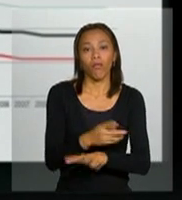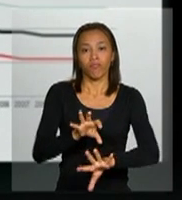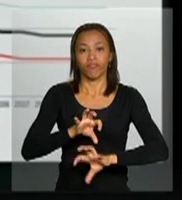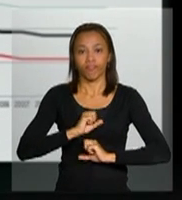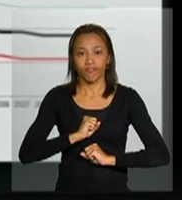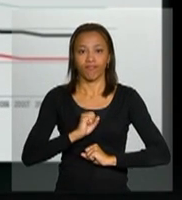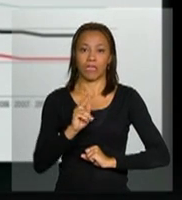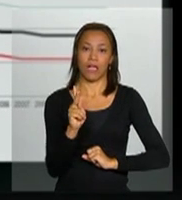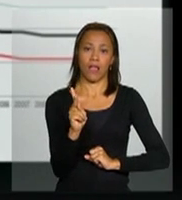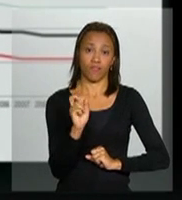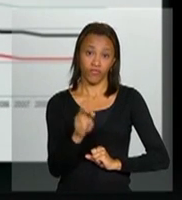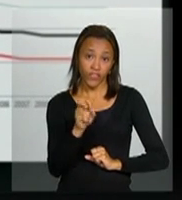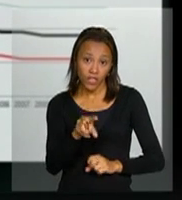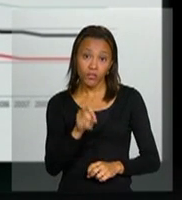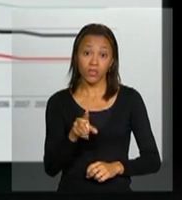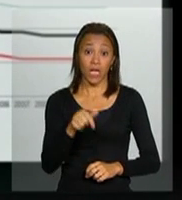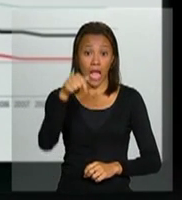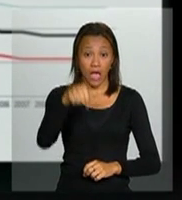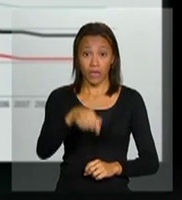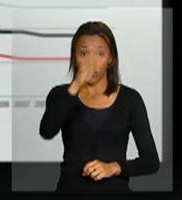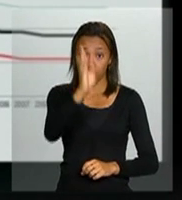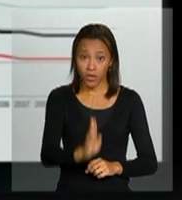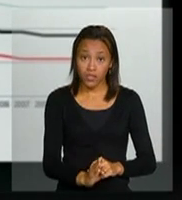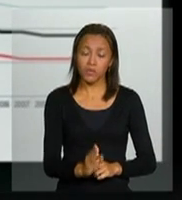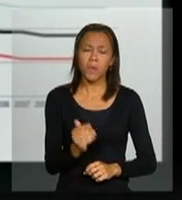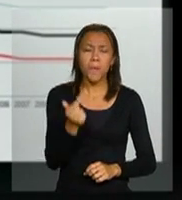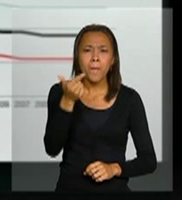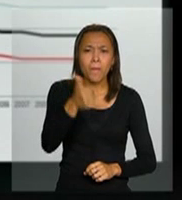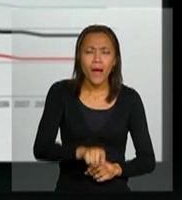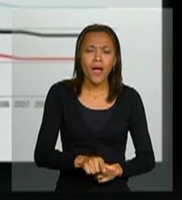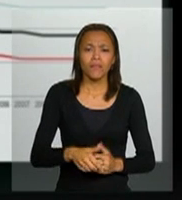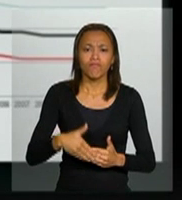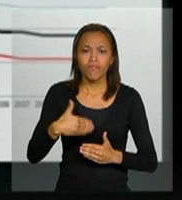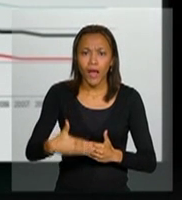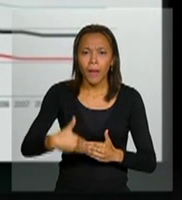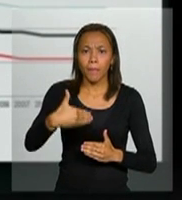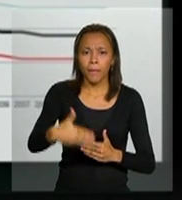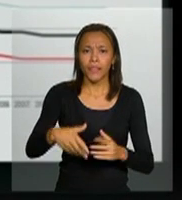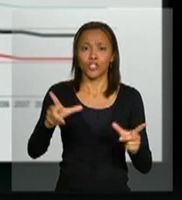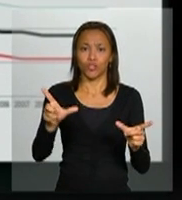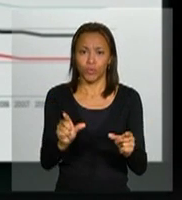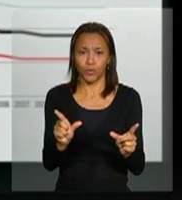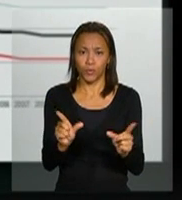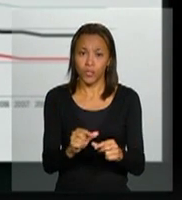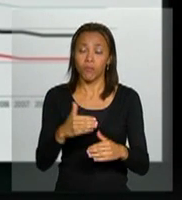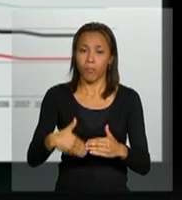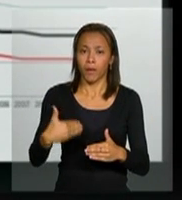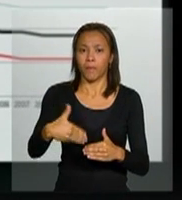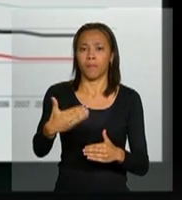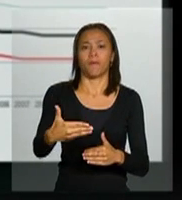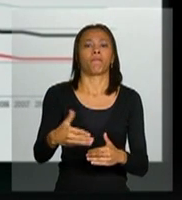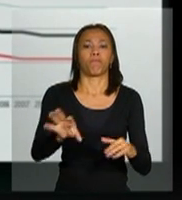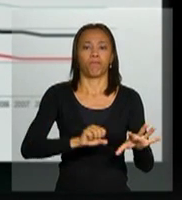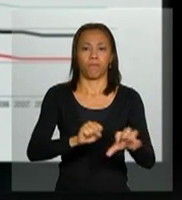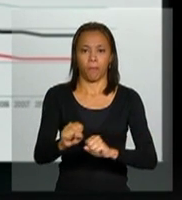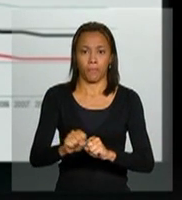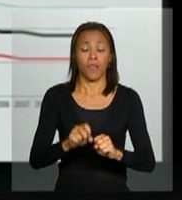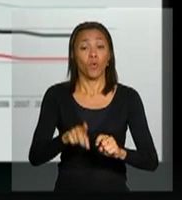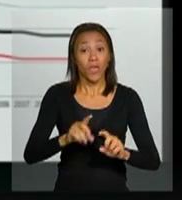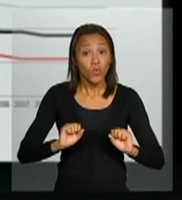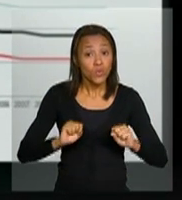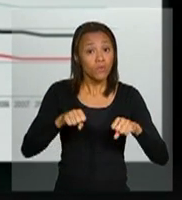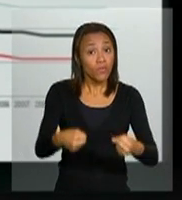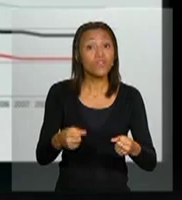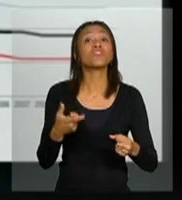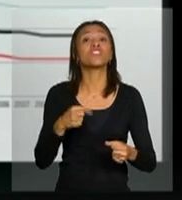que o Brasil marcha cada vez mais para ter menos novas infecções, resultado, certamente, do esforço